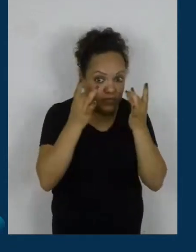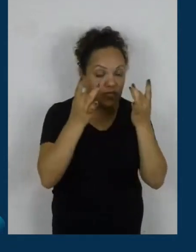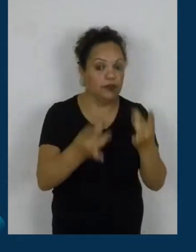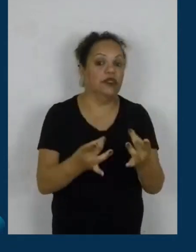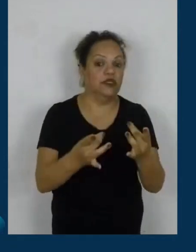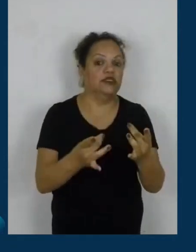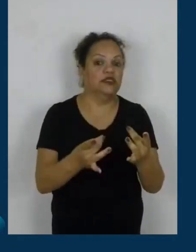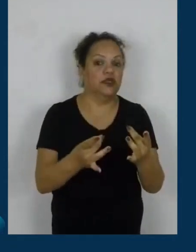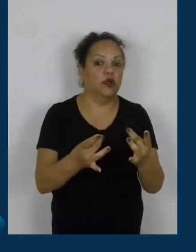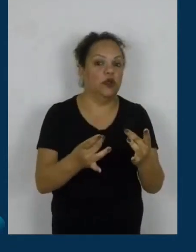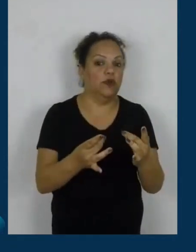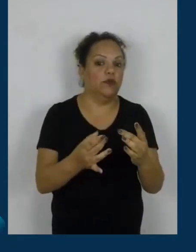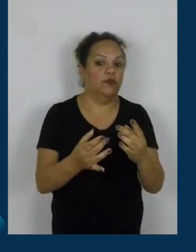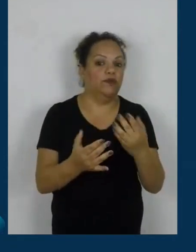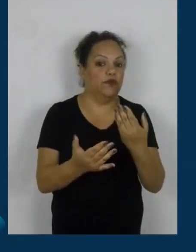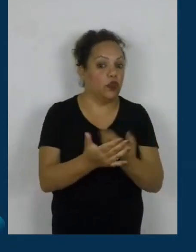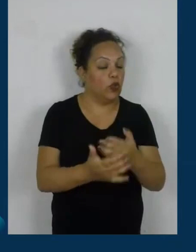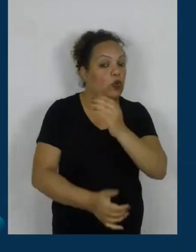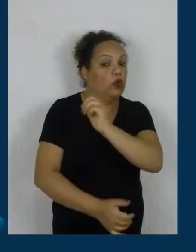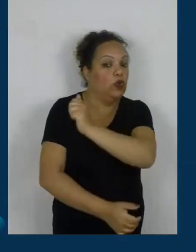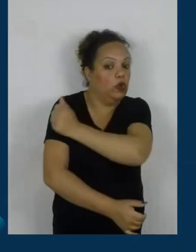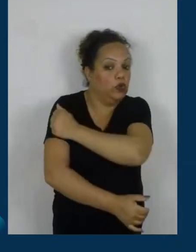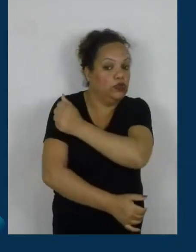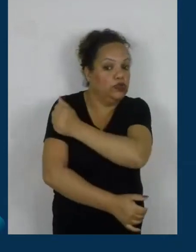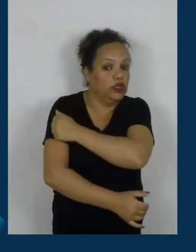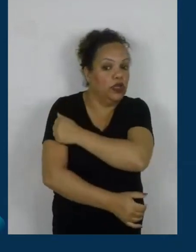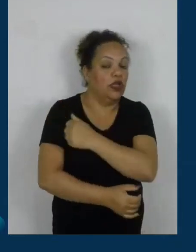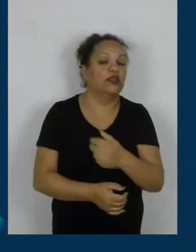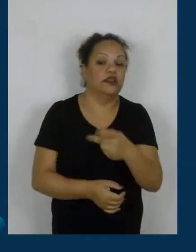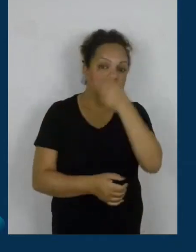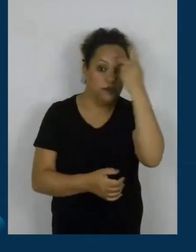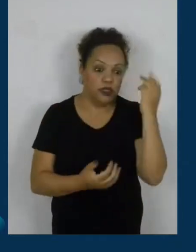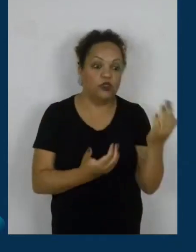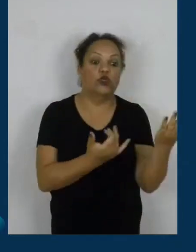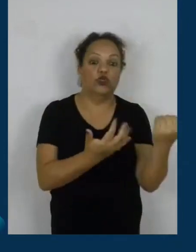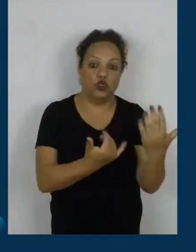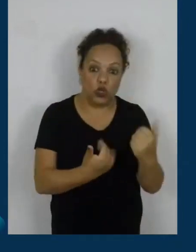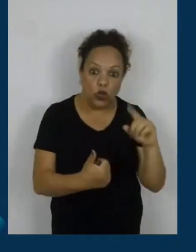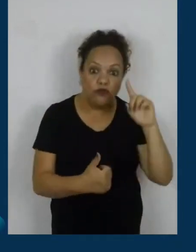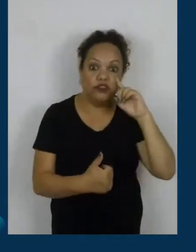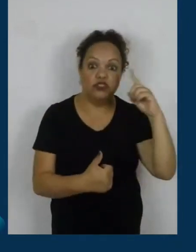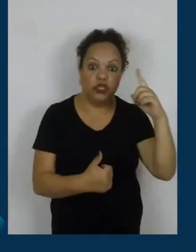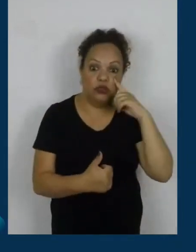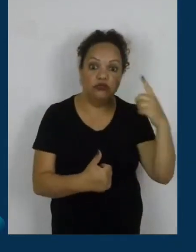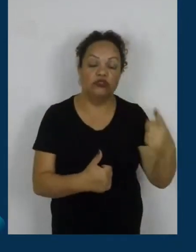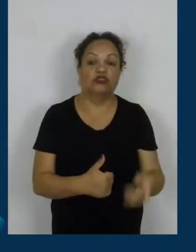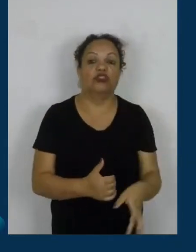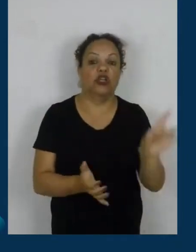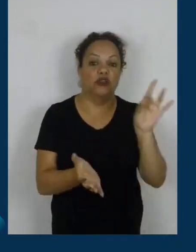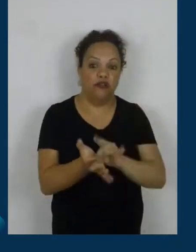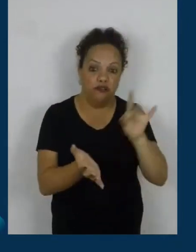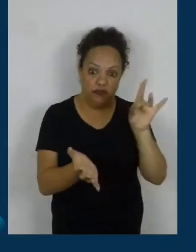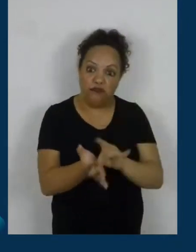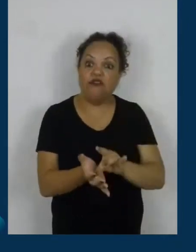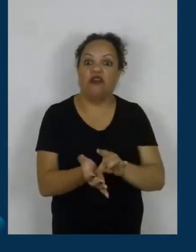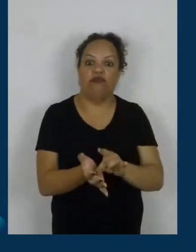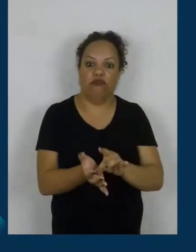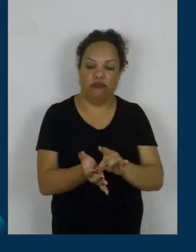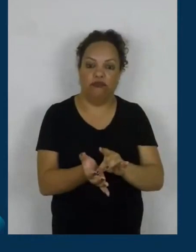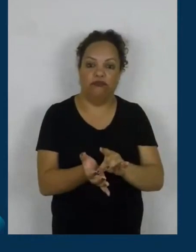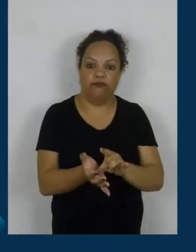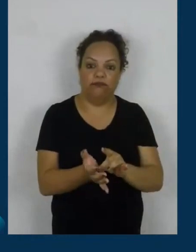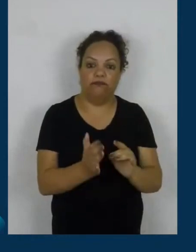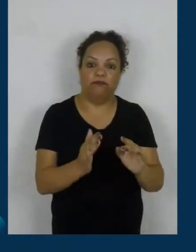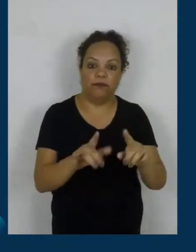principalmente esses jovens que estão vivendo o dia a dia de sala de aula, e é parabéns para a fundação por estar fazendo isso, a gente não muda